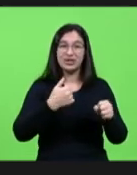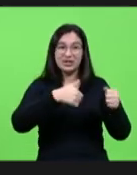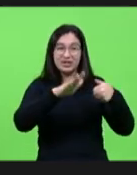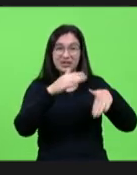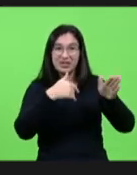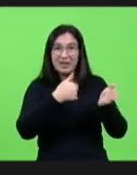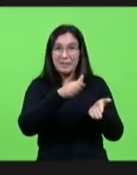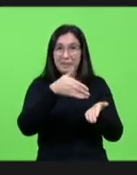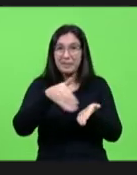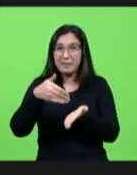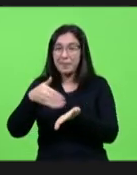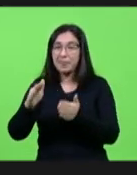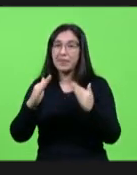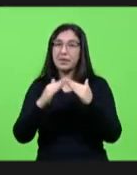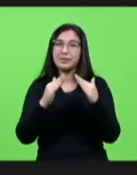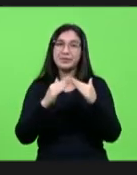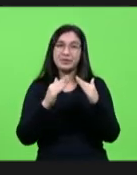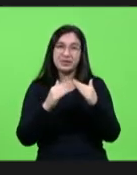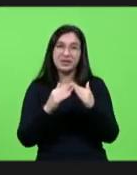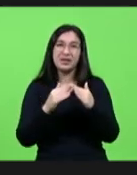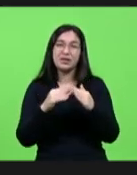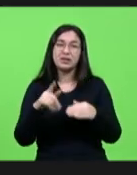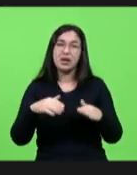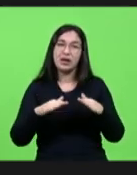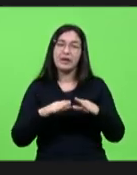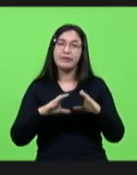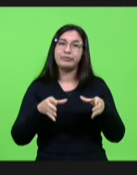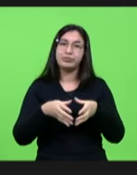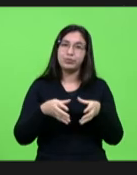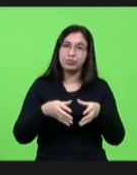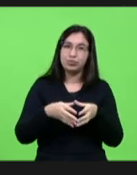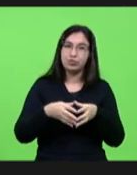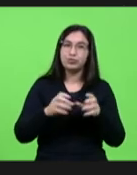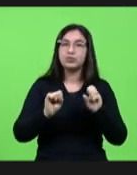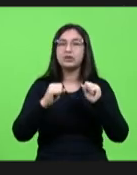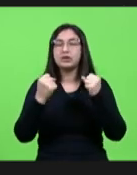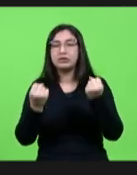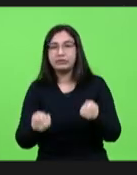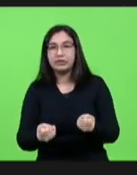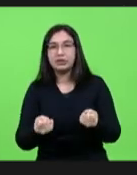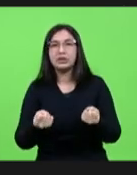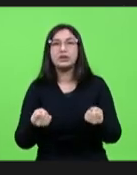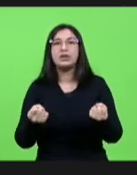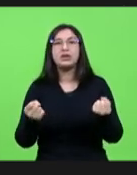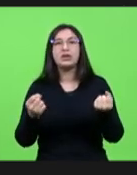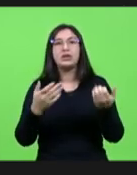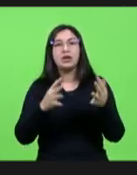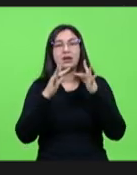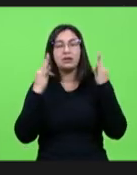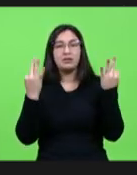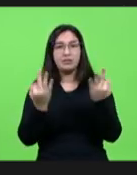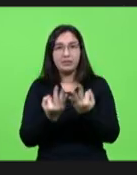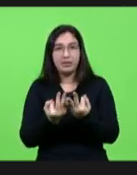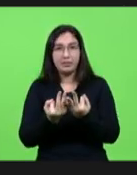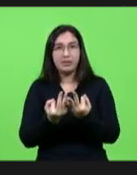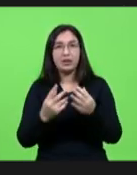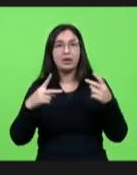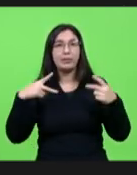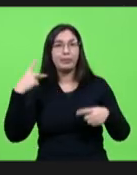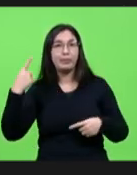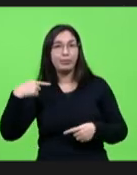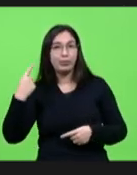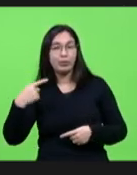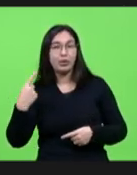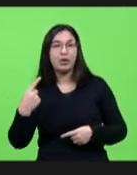também chamar a atenção aqui da frente parlamentar em defesa dessas famílias e da política de habitação que a gente possa também dialogar e fazer essa